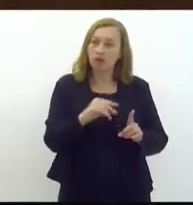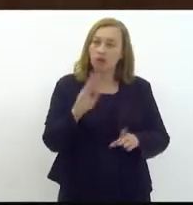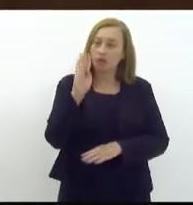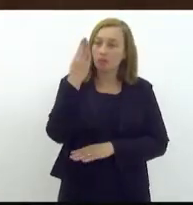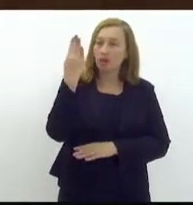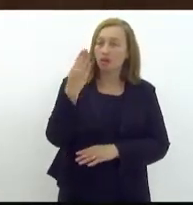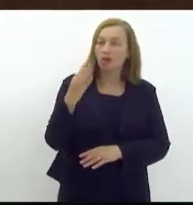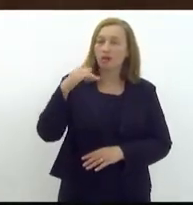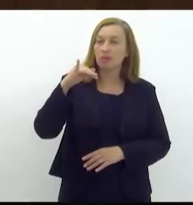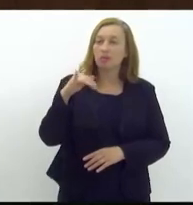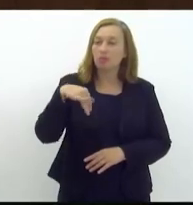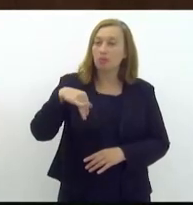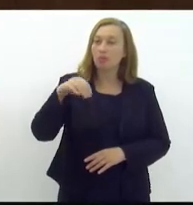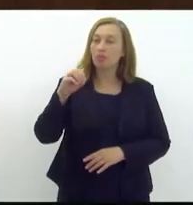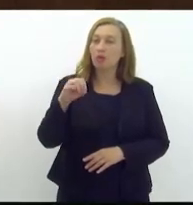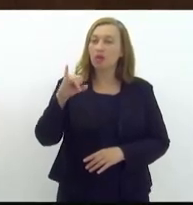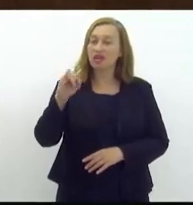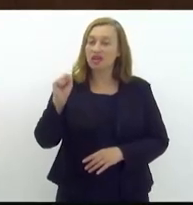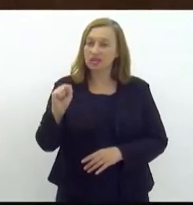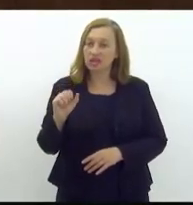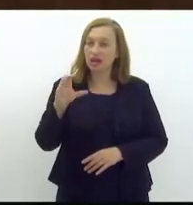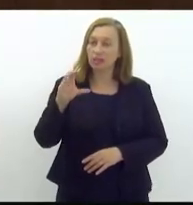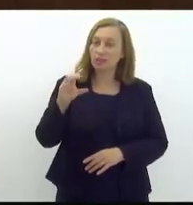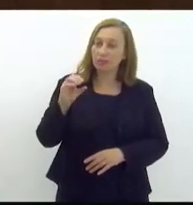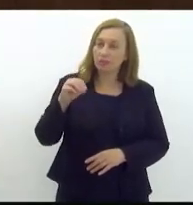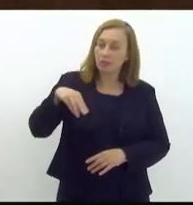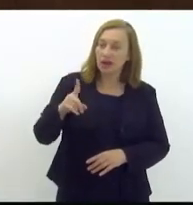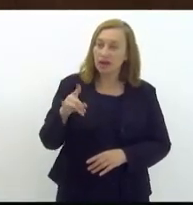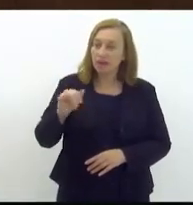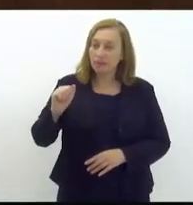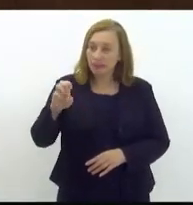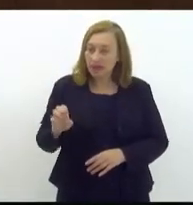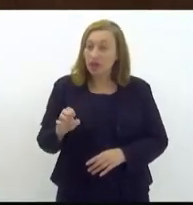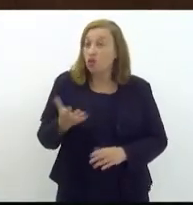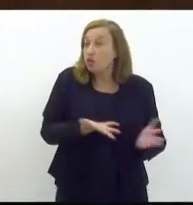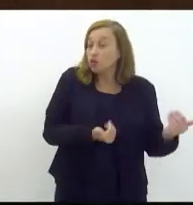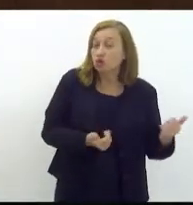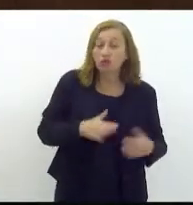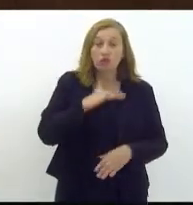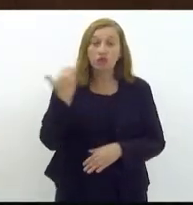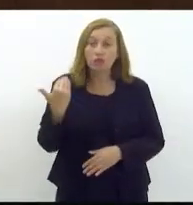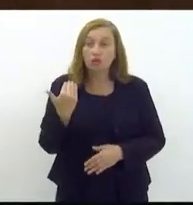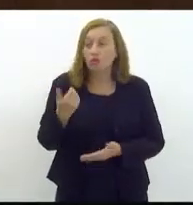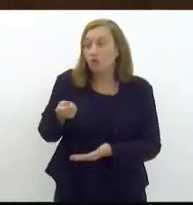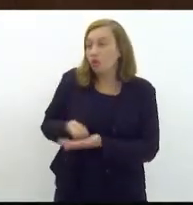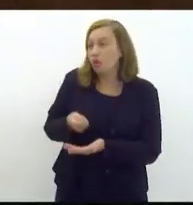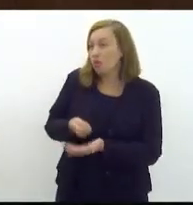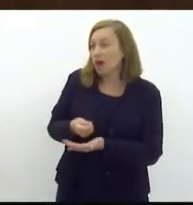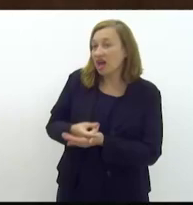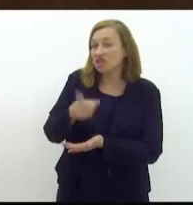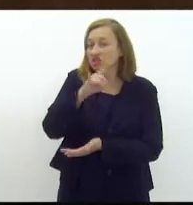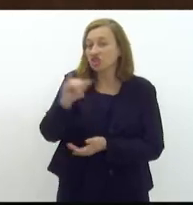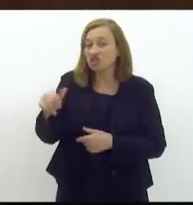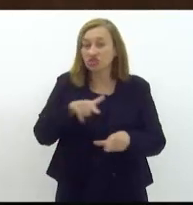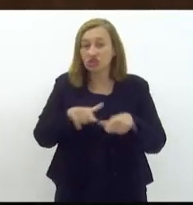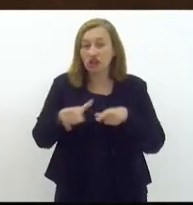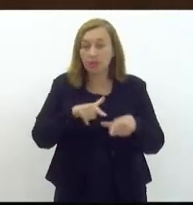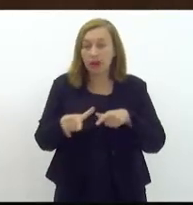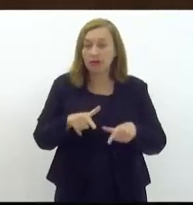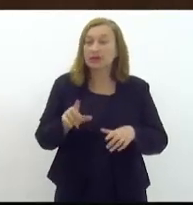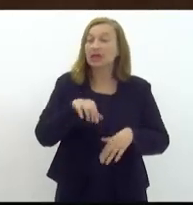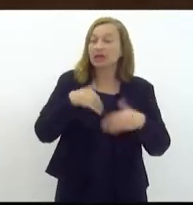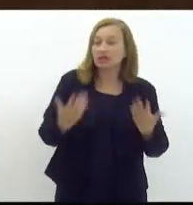Moís Cabangambê era um jovem congolês que foi assassinado por cobrar diárias de trabalho. Então, para